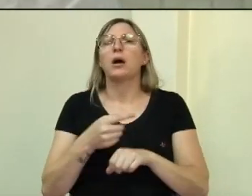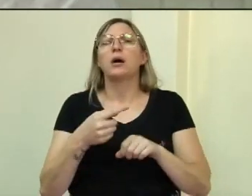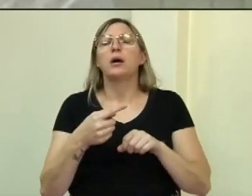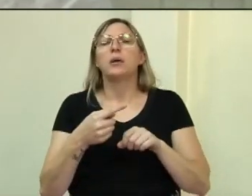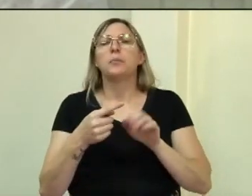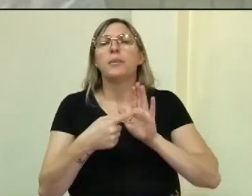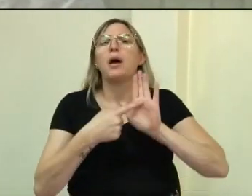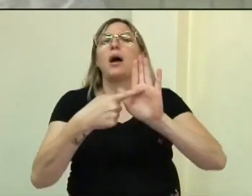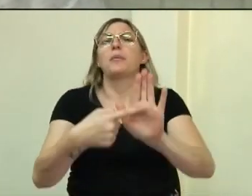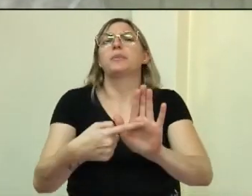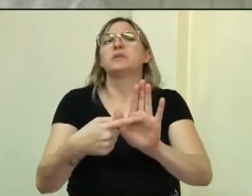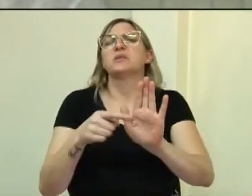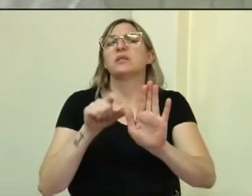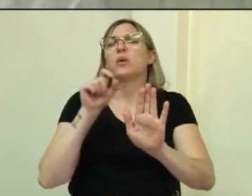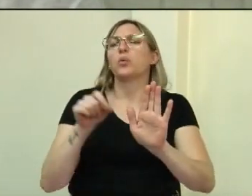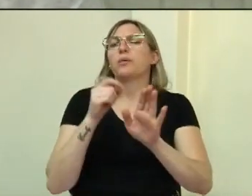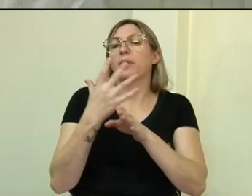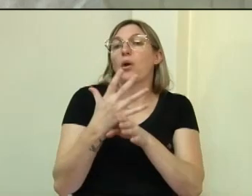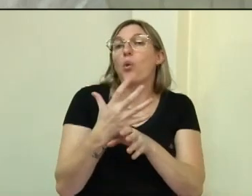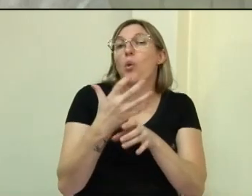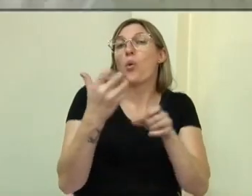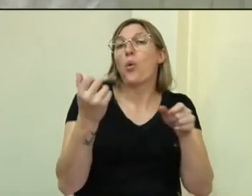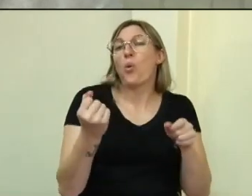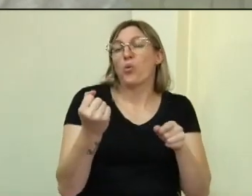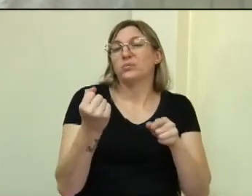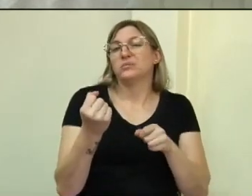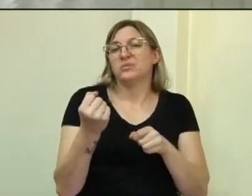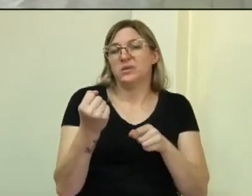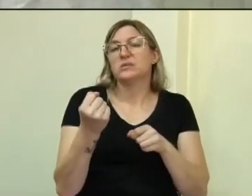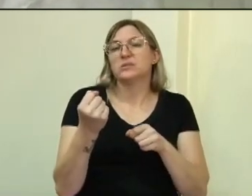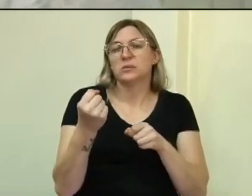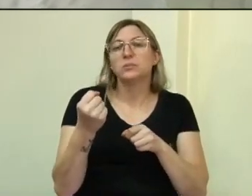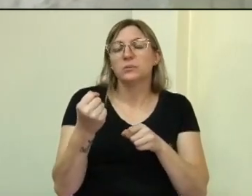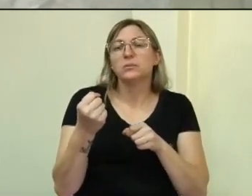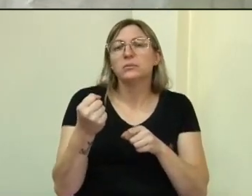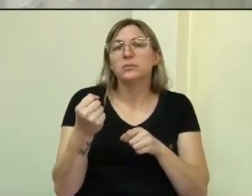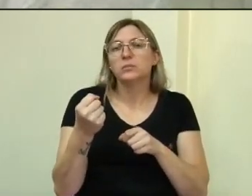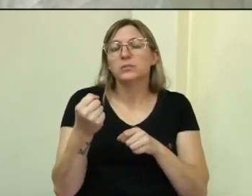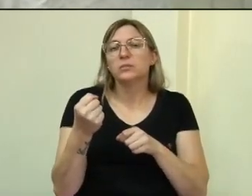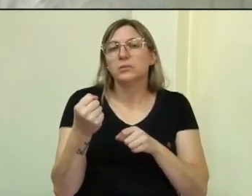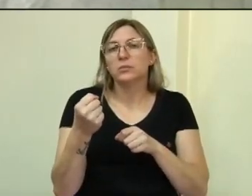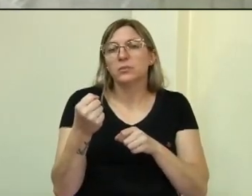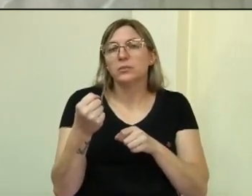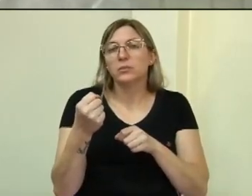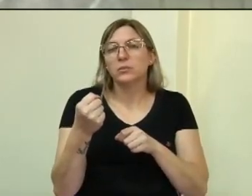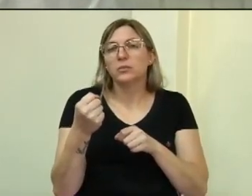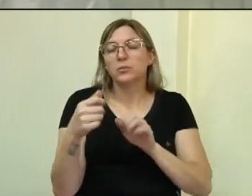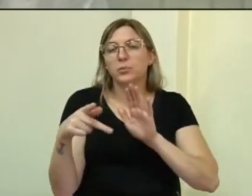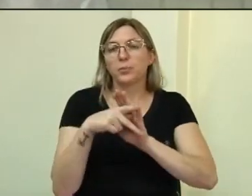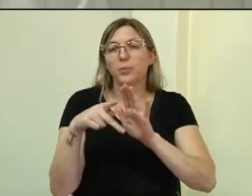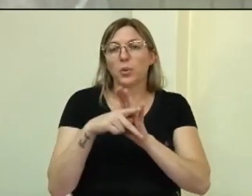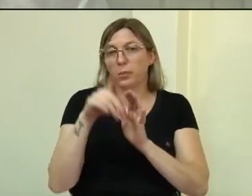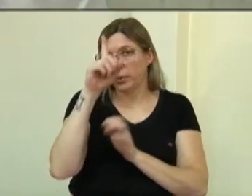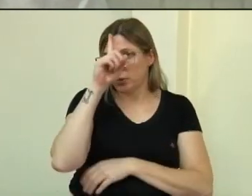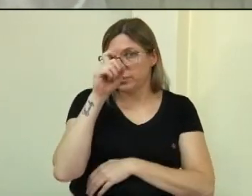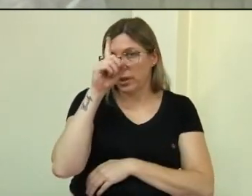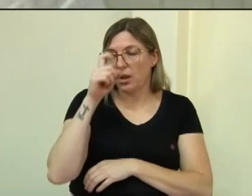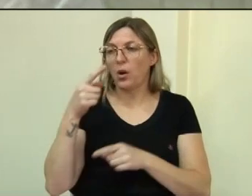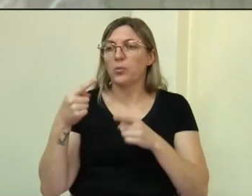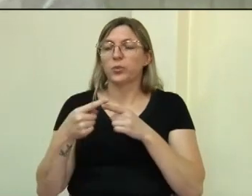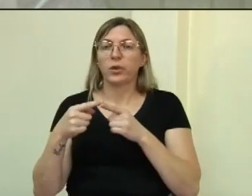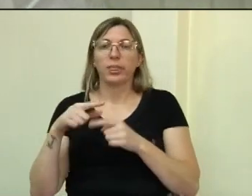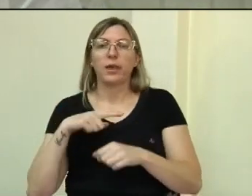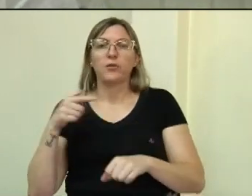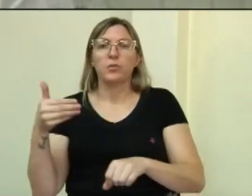diretor do hospital, aqui o Jackson Arpini, a preocupação, acredito, é geral. E isso